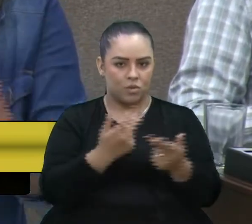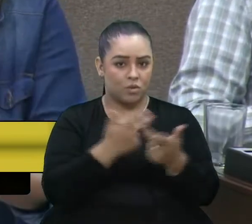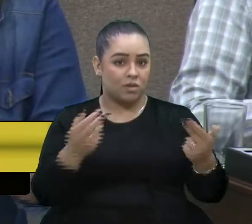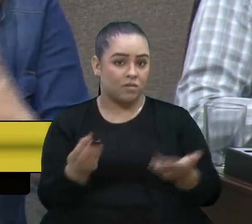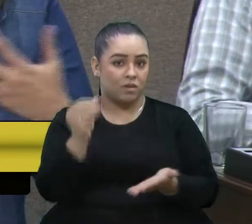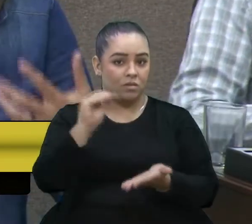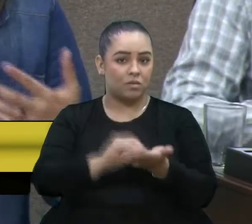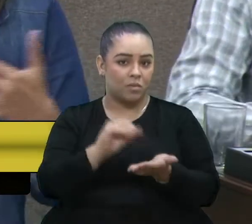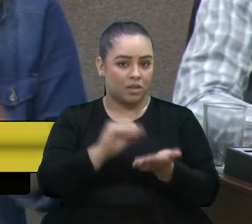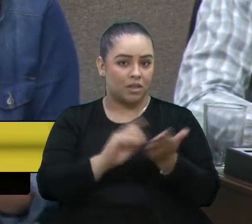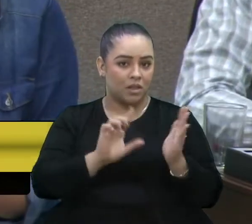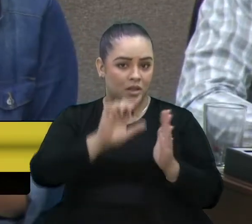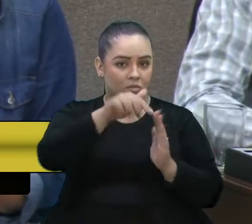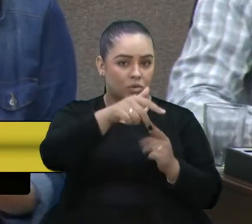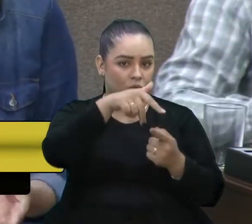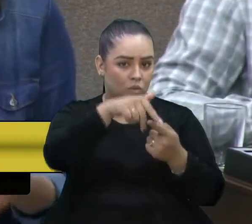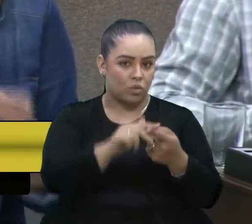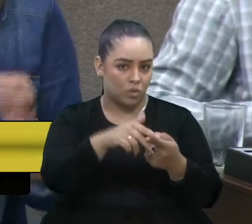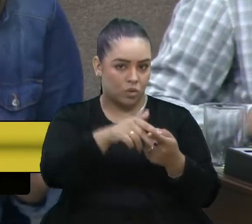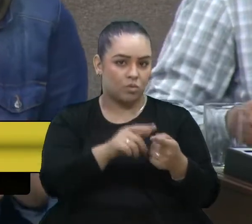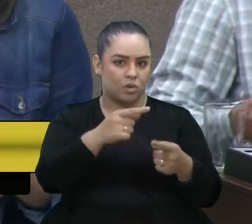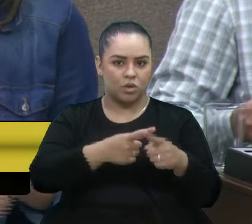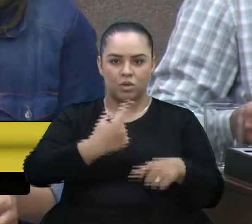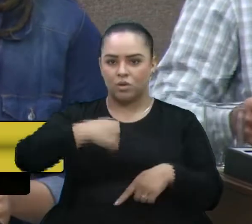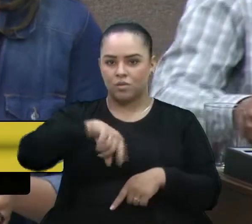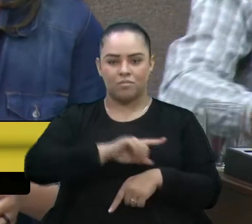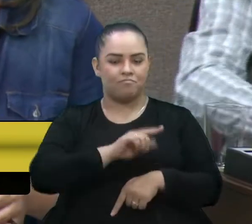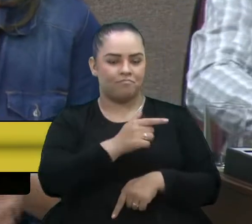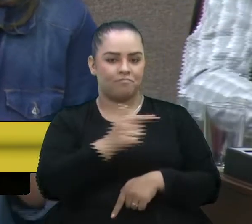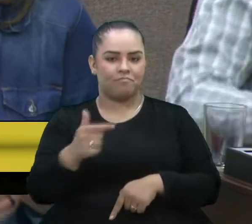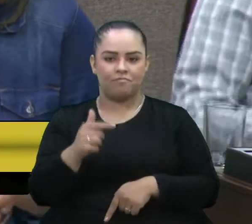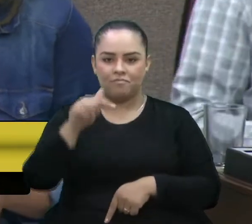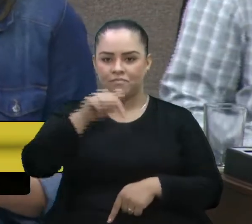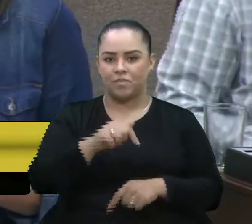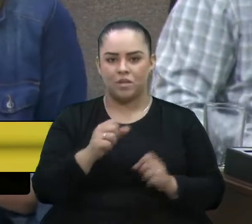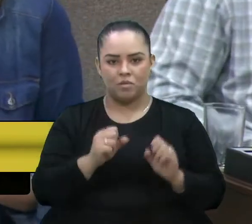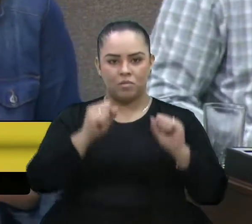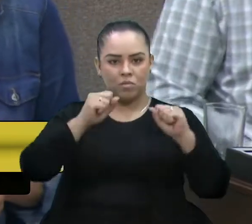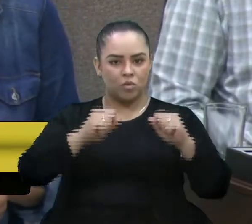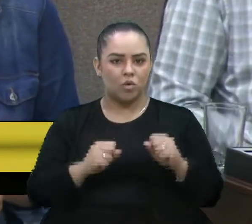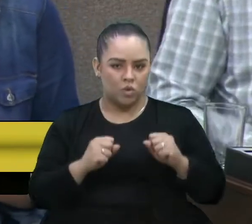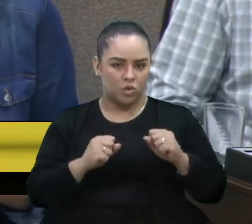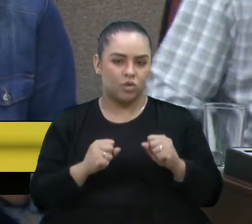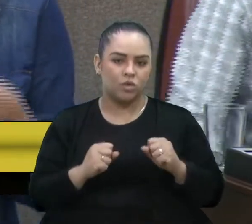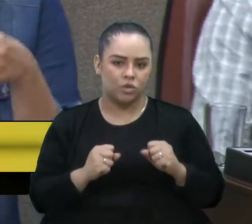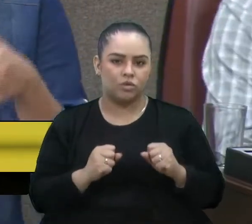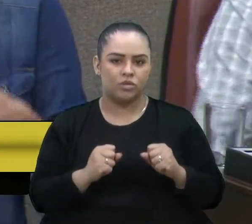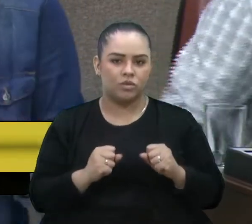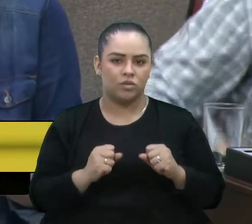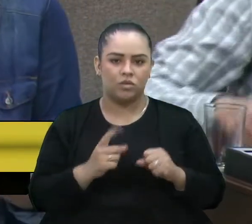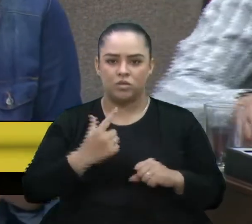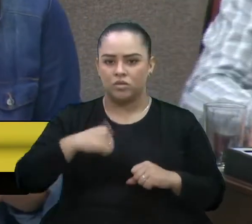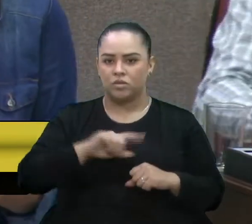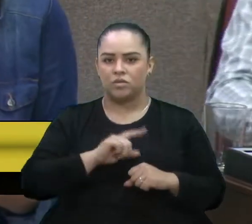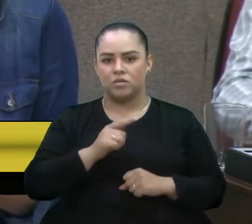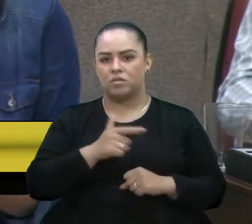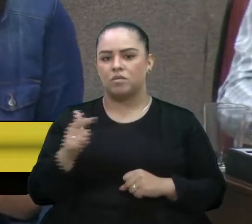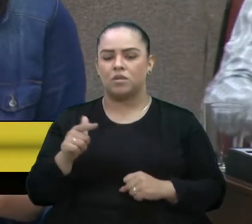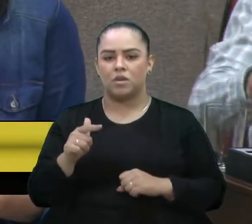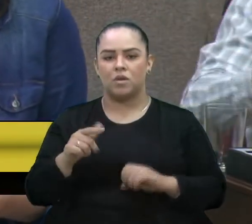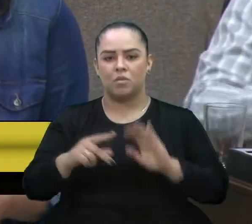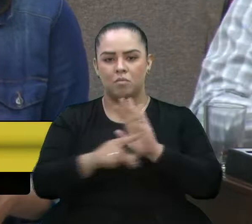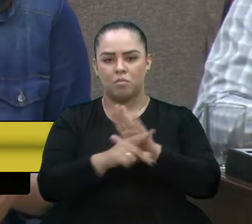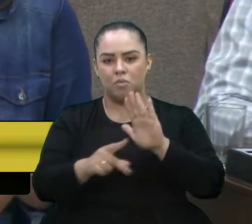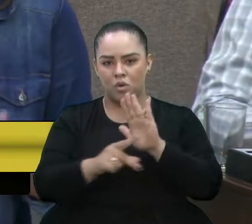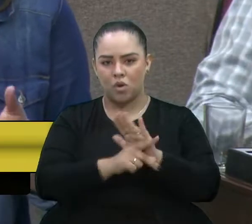depois serem corrigidas, porque nós não tínhamos nem aqui a possibilidade de... nós não tínhamos o software para alterar os